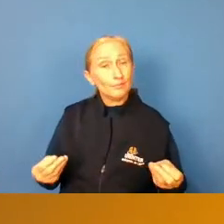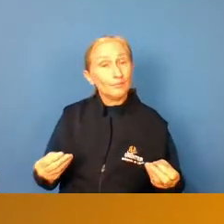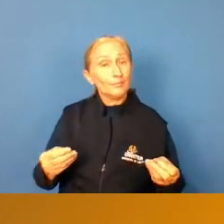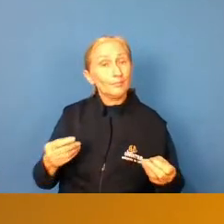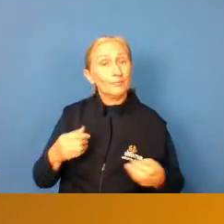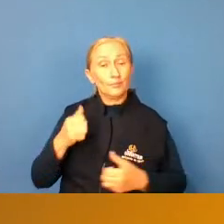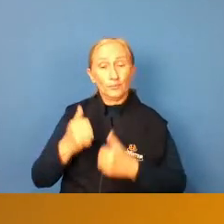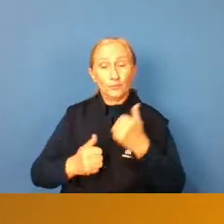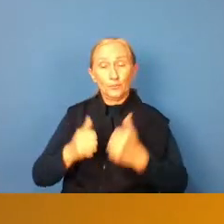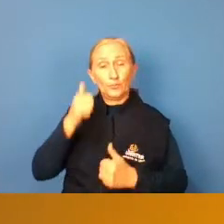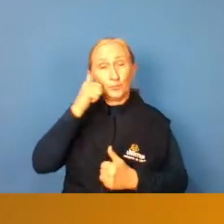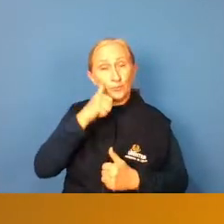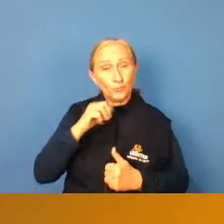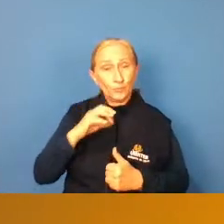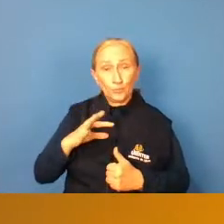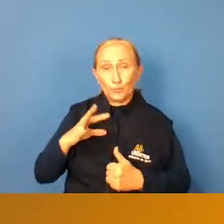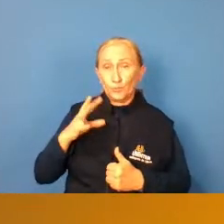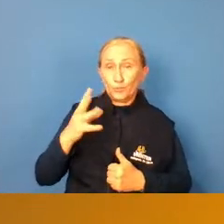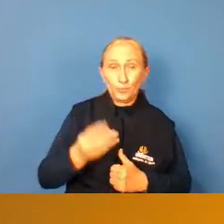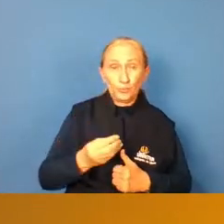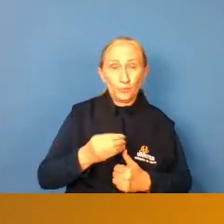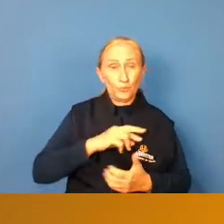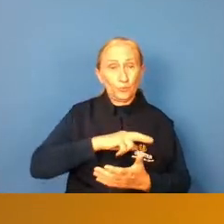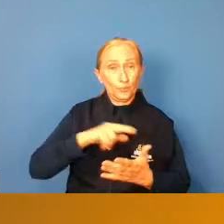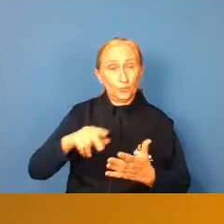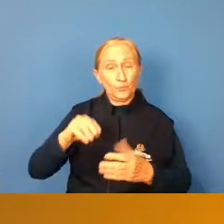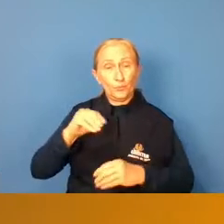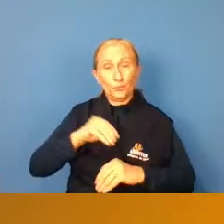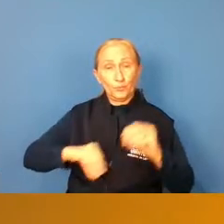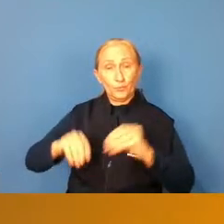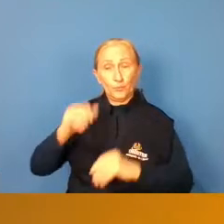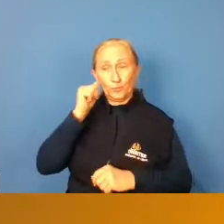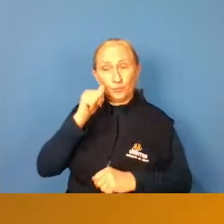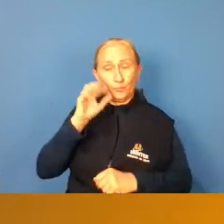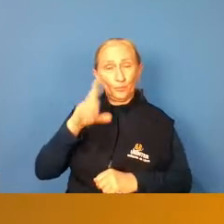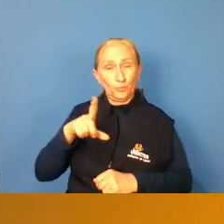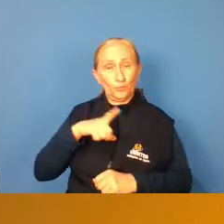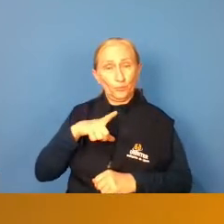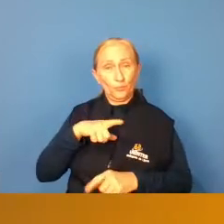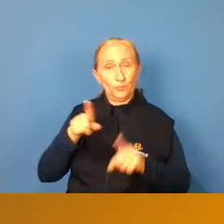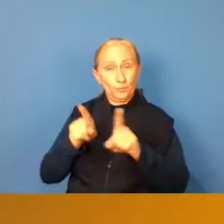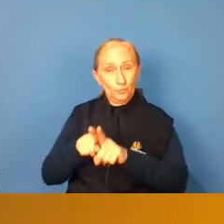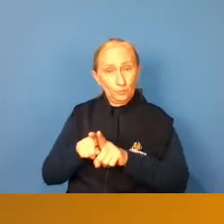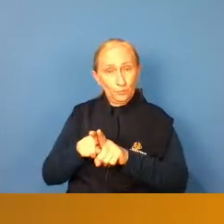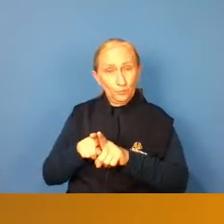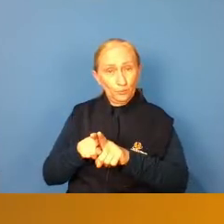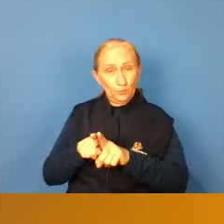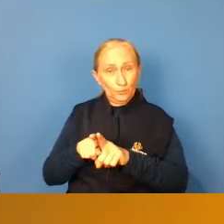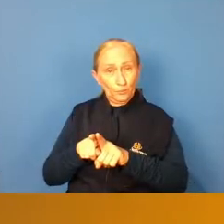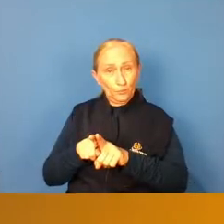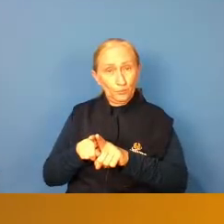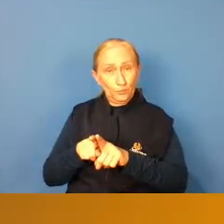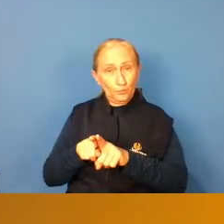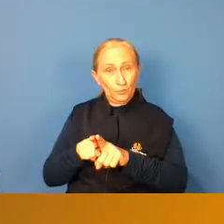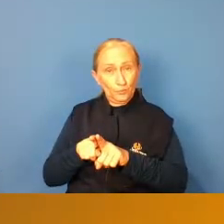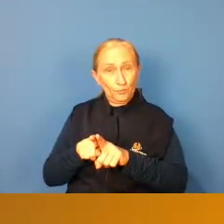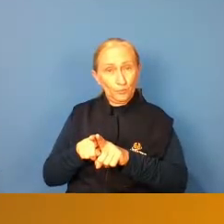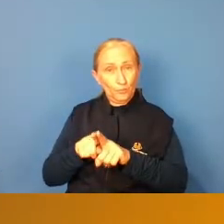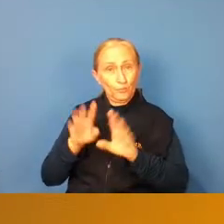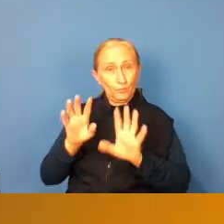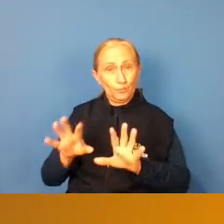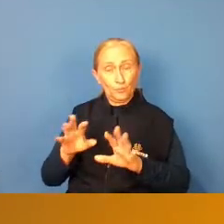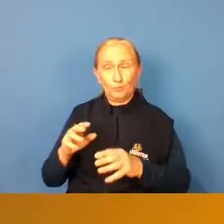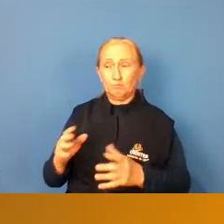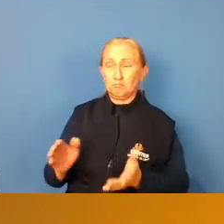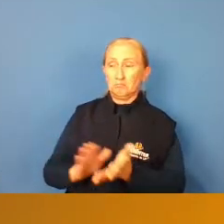no futebol feminino todas as jogadoras tem o mesmo o mesmo